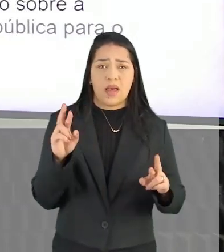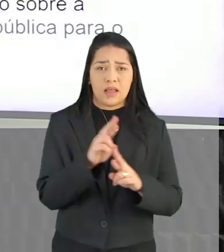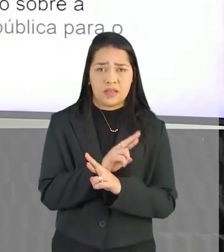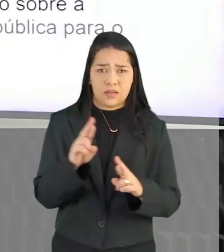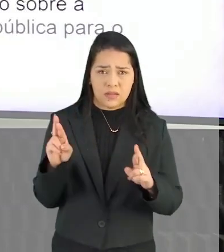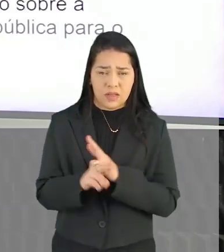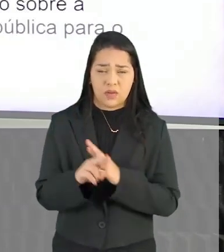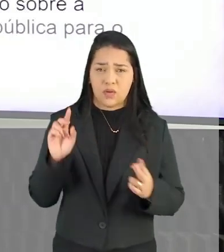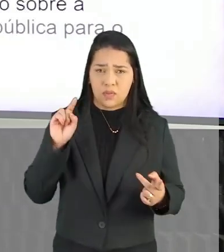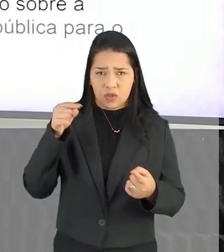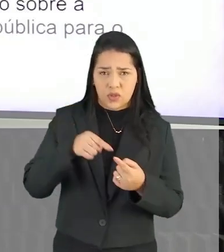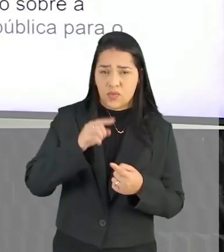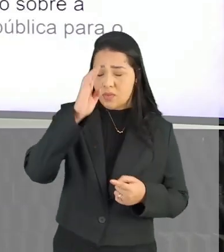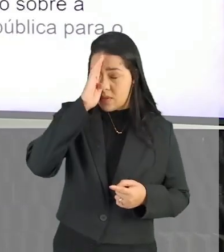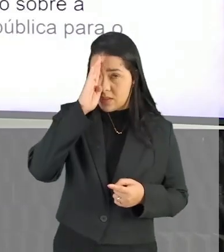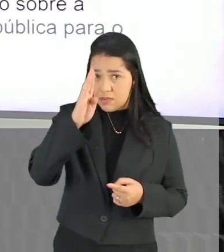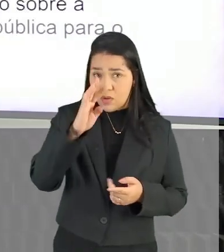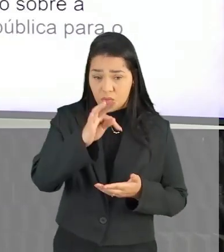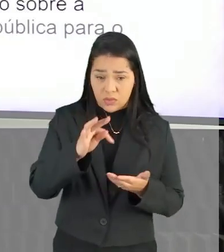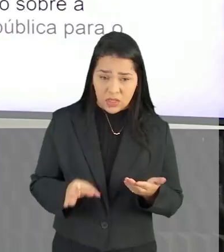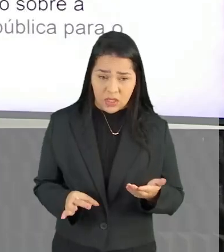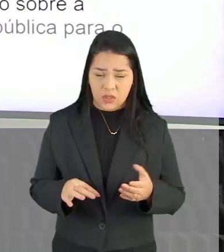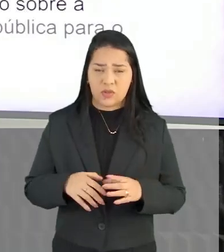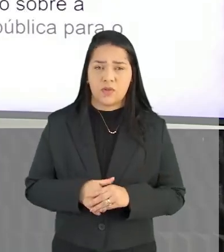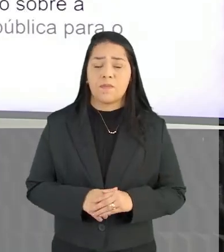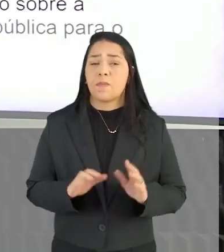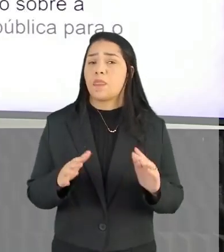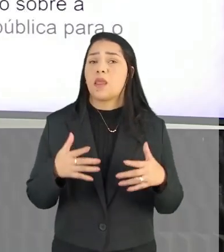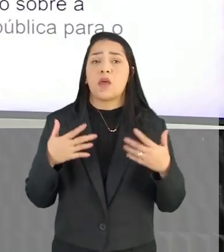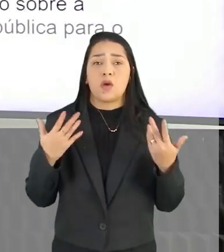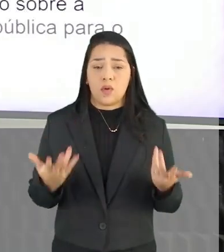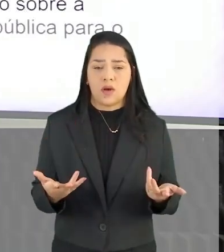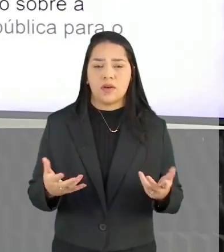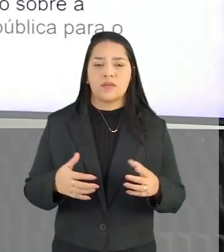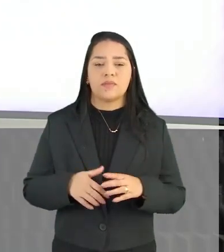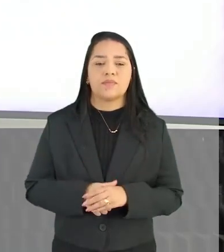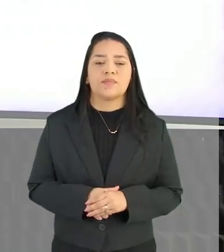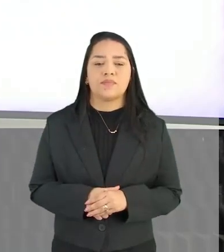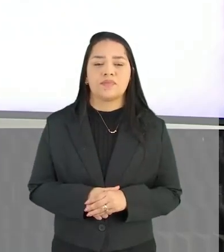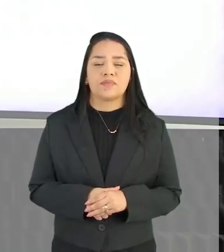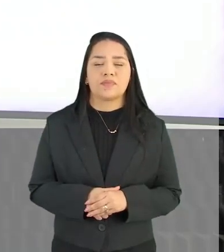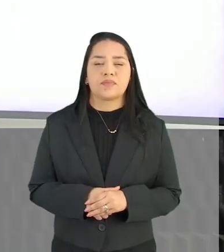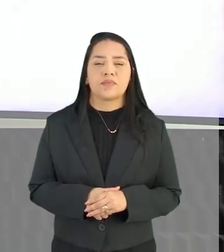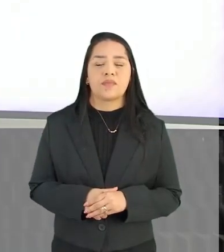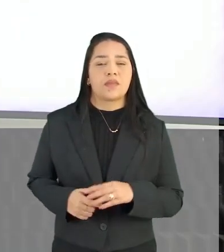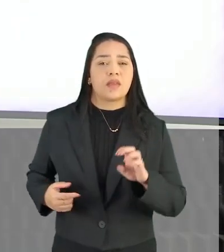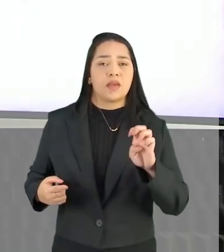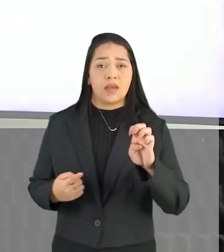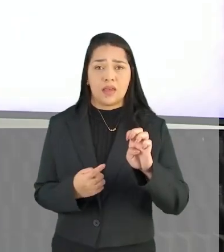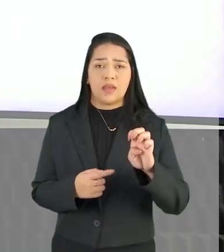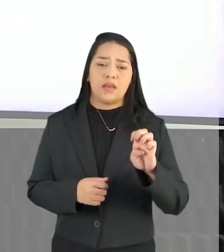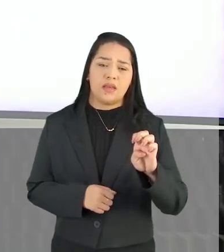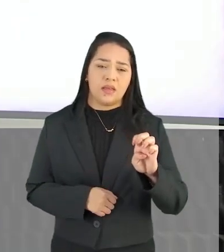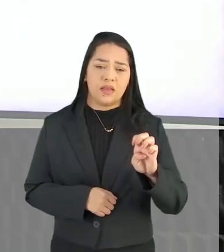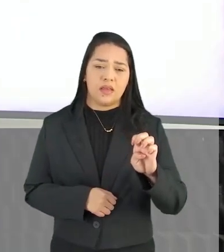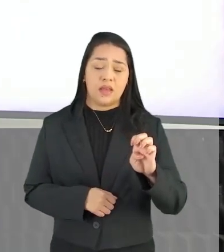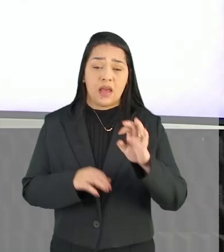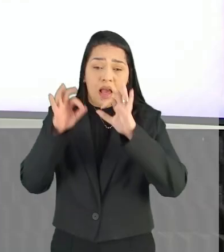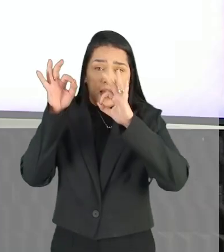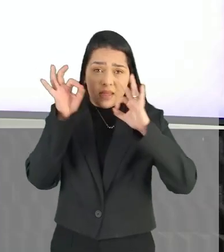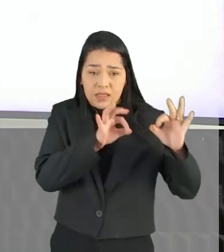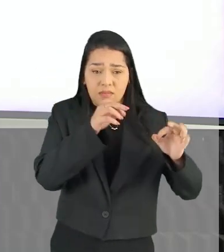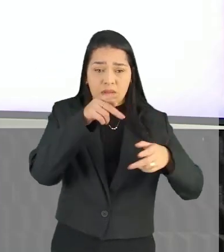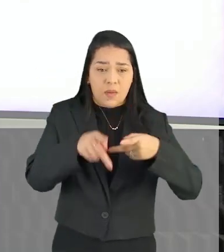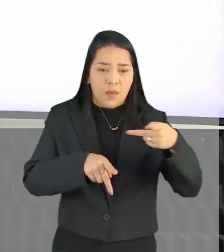relacionada Com o objetivo principal Desse texto E qual seria a alternativa Letra E Chamar a